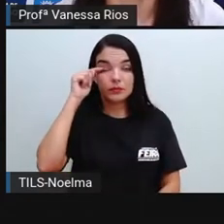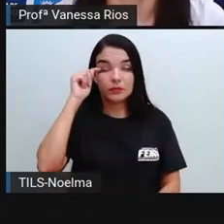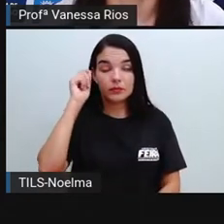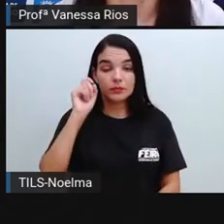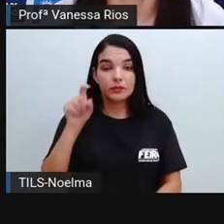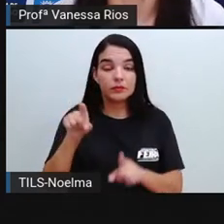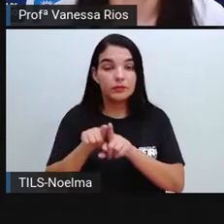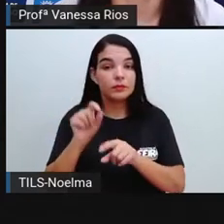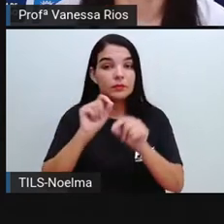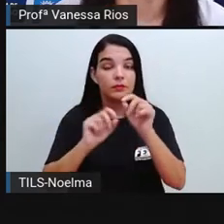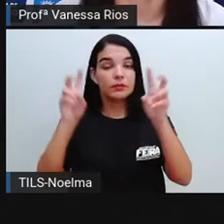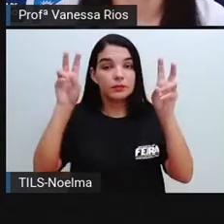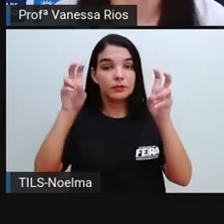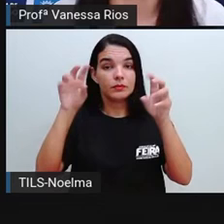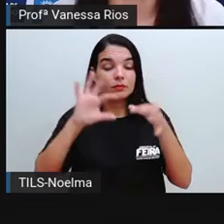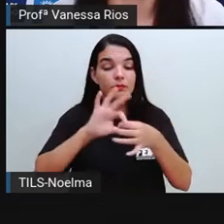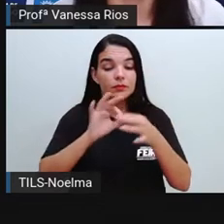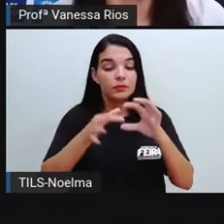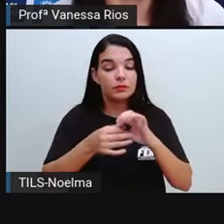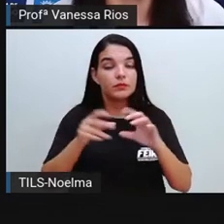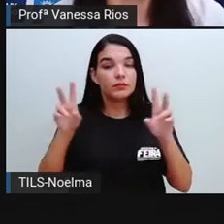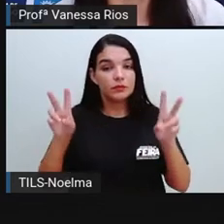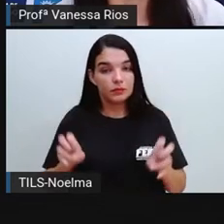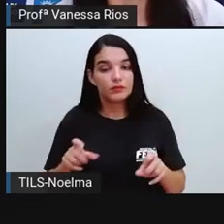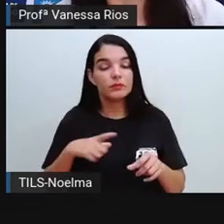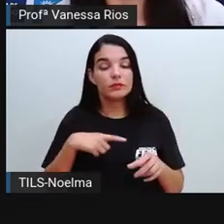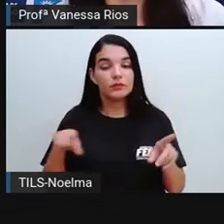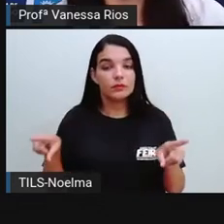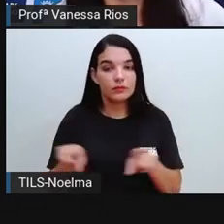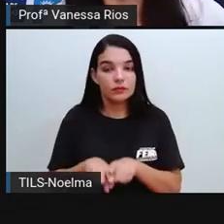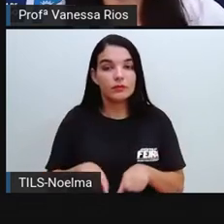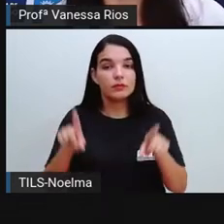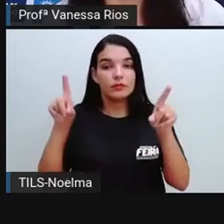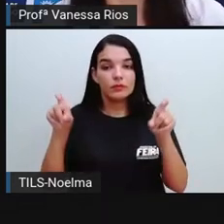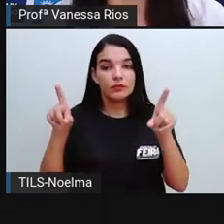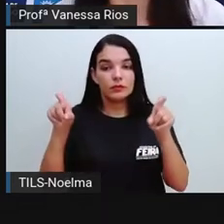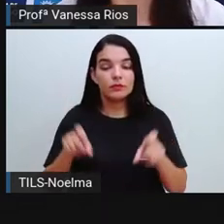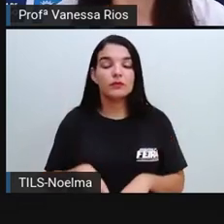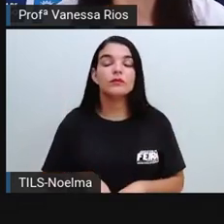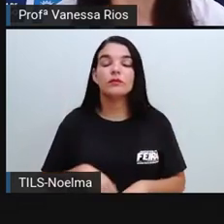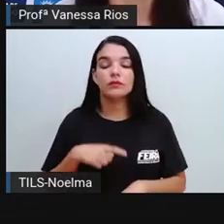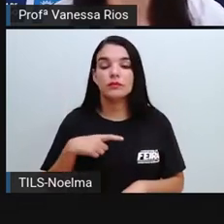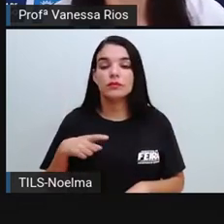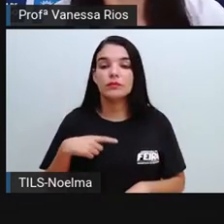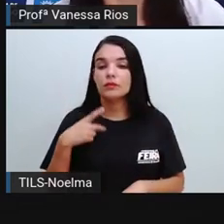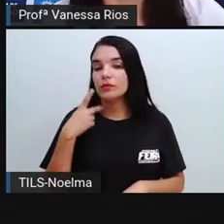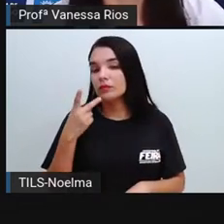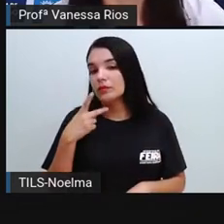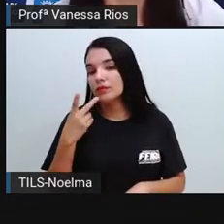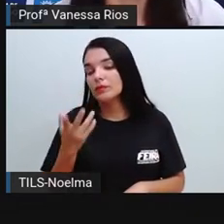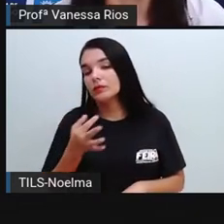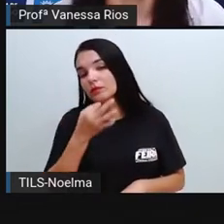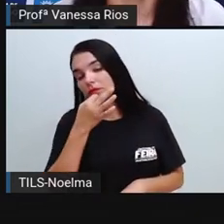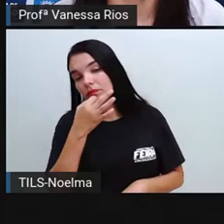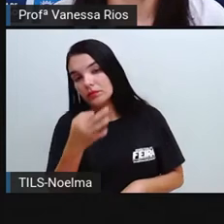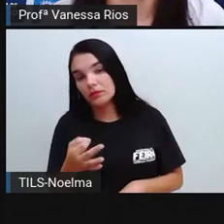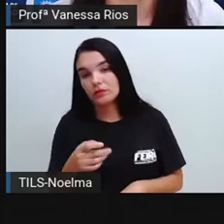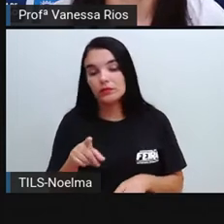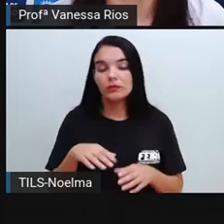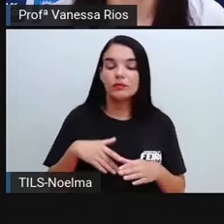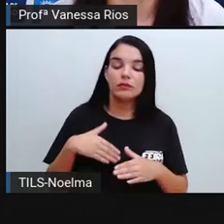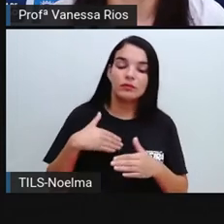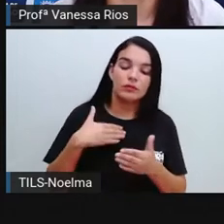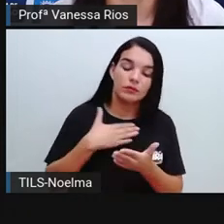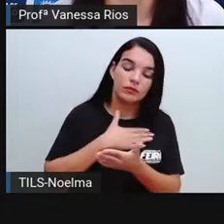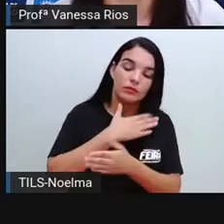que o título vai estar relacionado ao tema, né? Ao que está sendo ali abordado, falado, comentado, durante